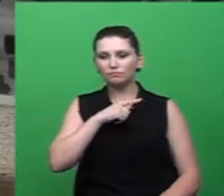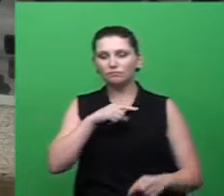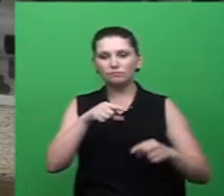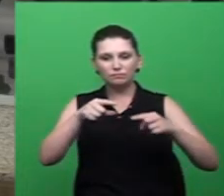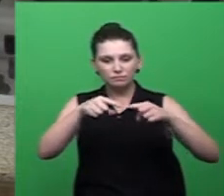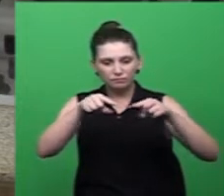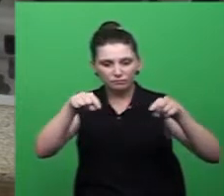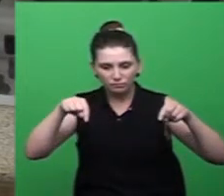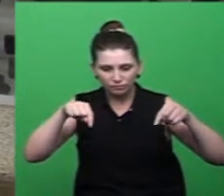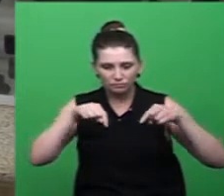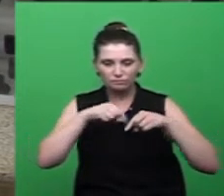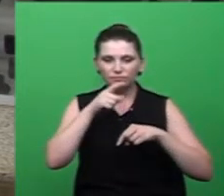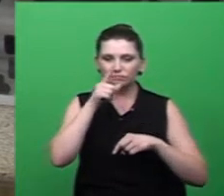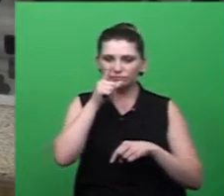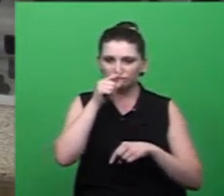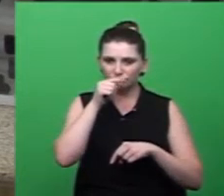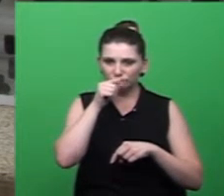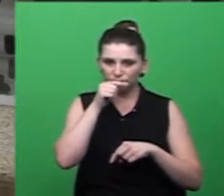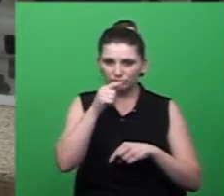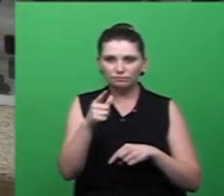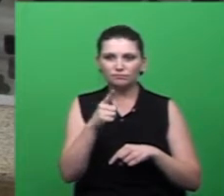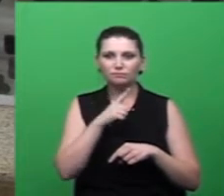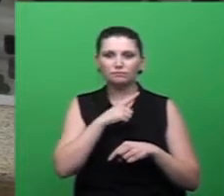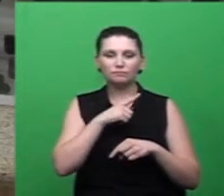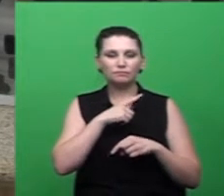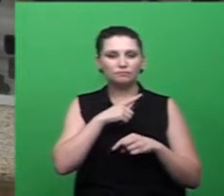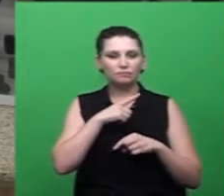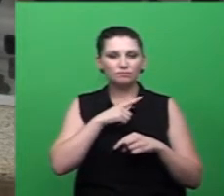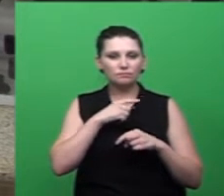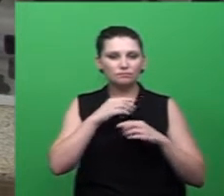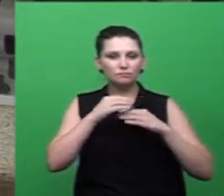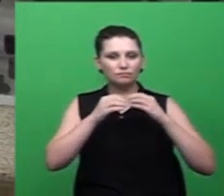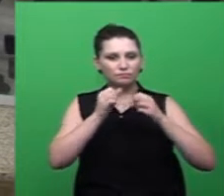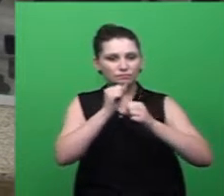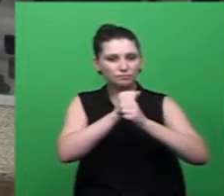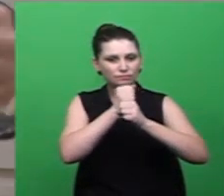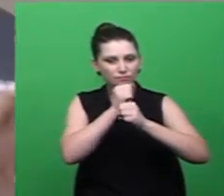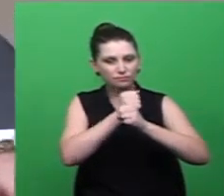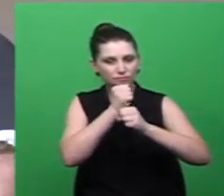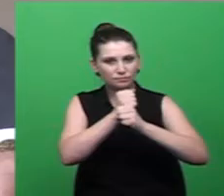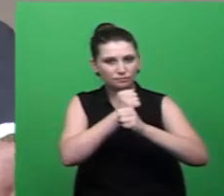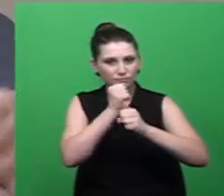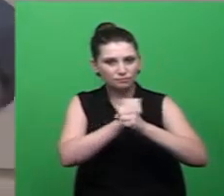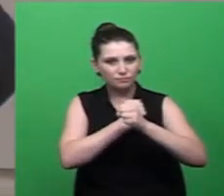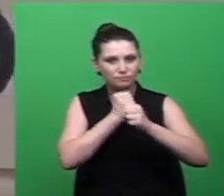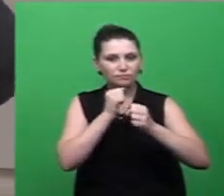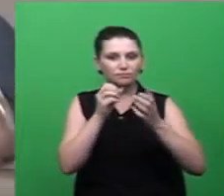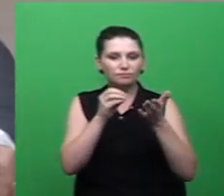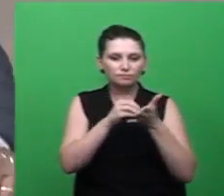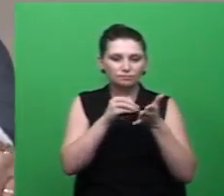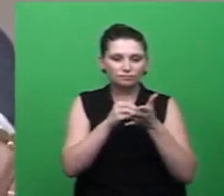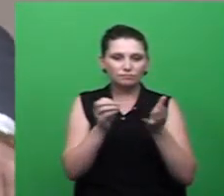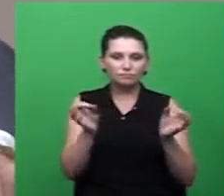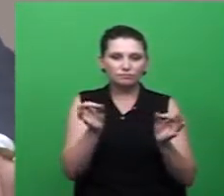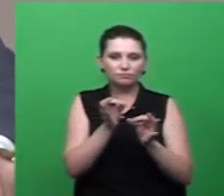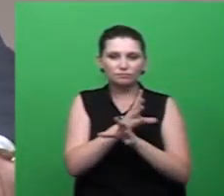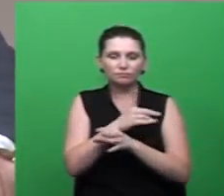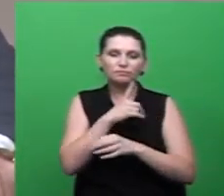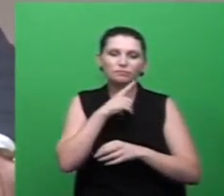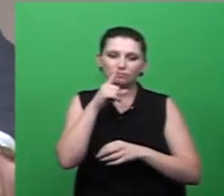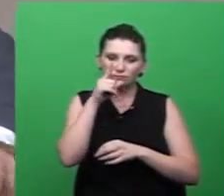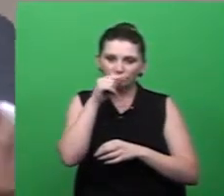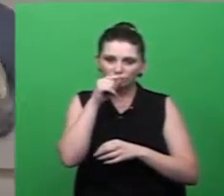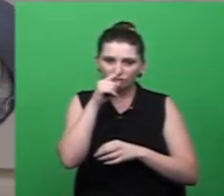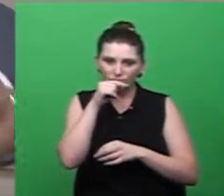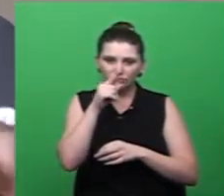paradas há muito tempo, nós temos laje de obras inacabadas, aquelas lajes, muitas construções